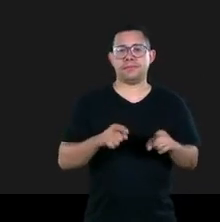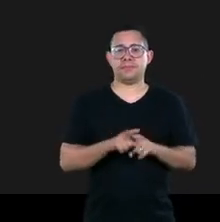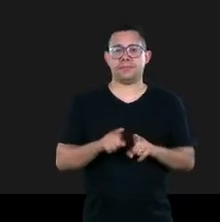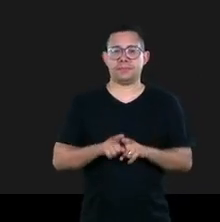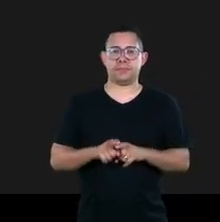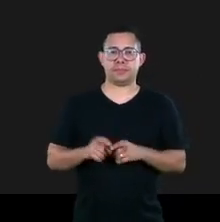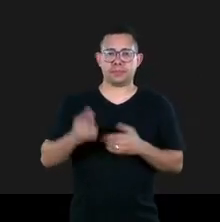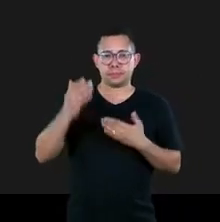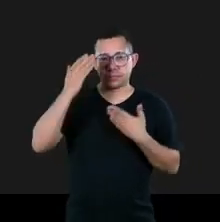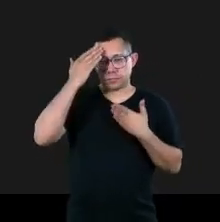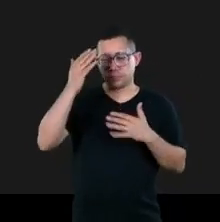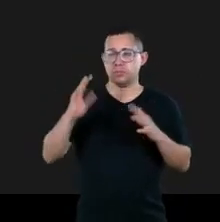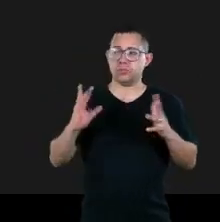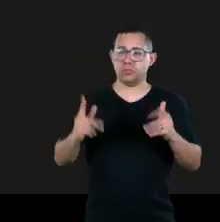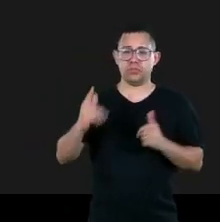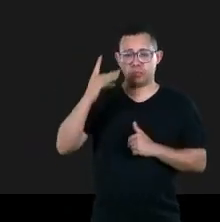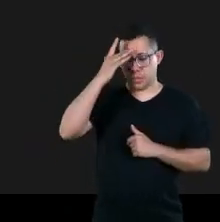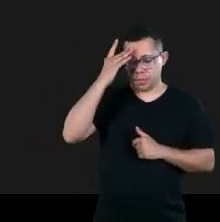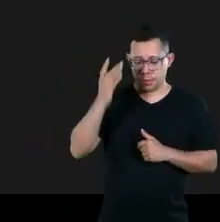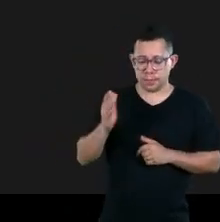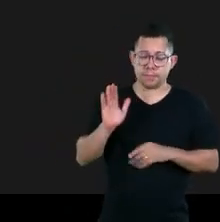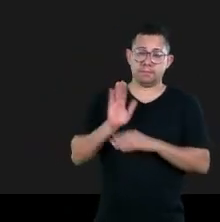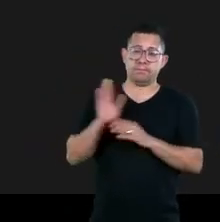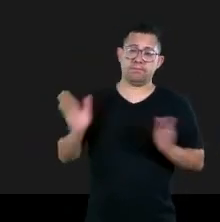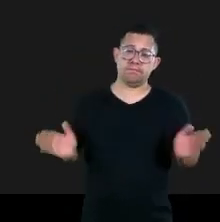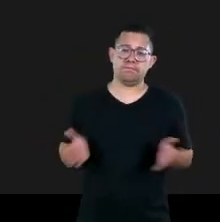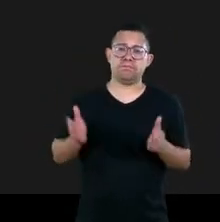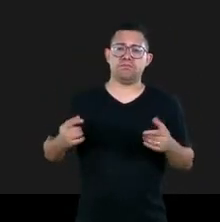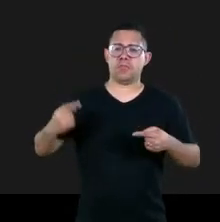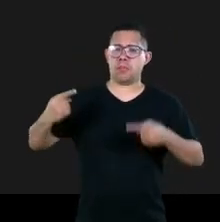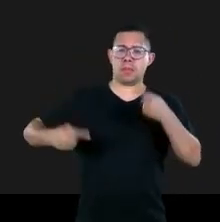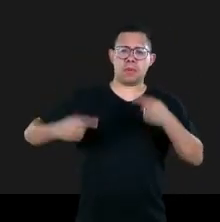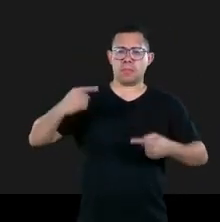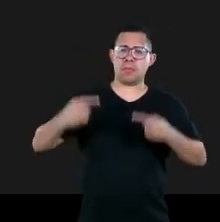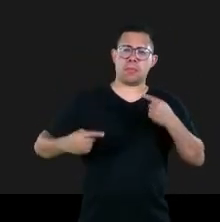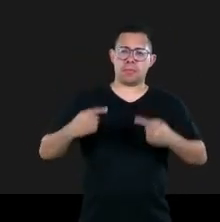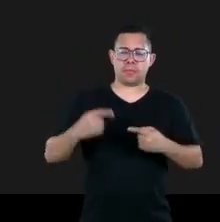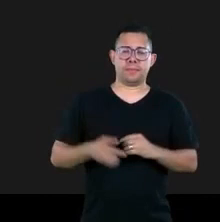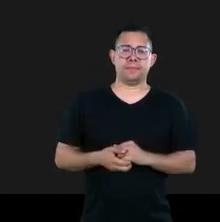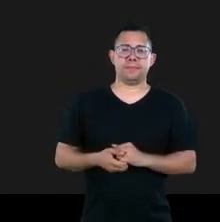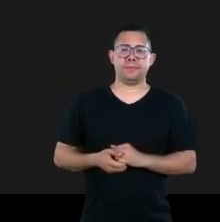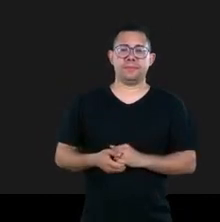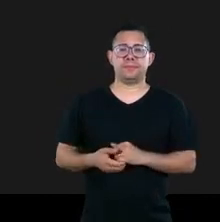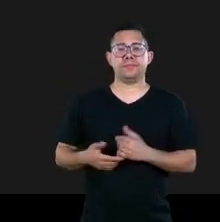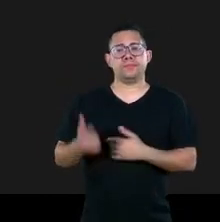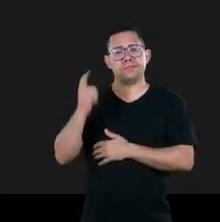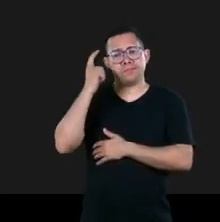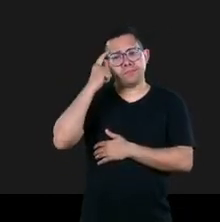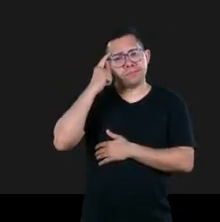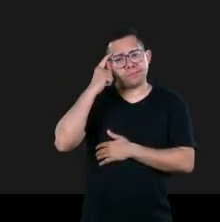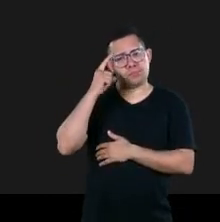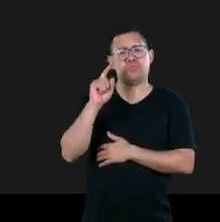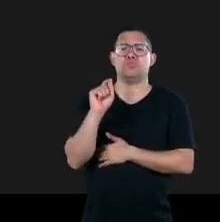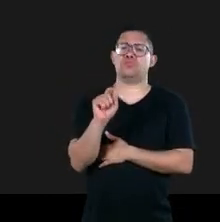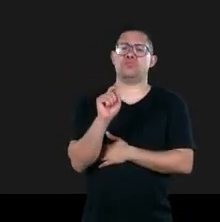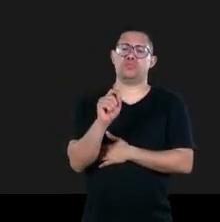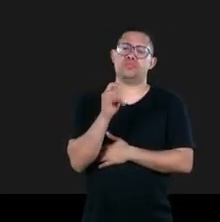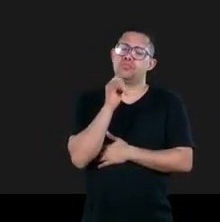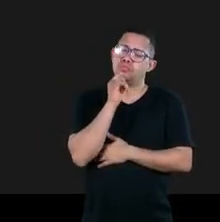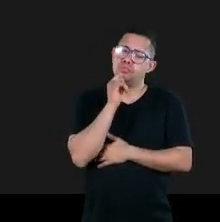contribuição de todos para essa discussão e eu fiquei pensando vocês